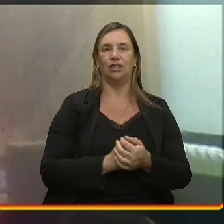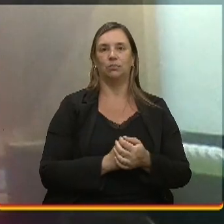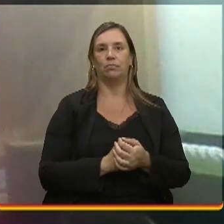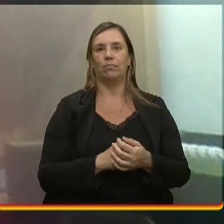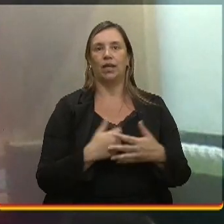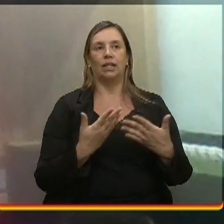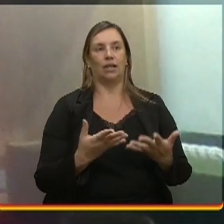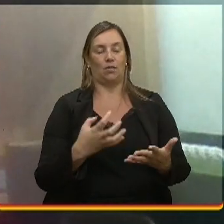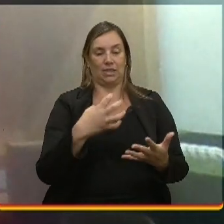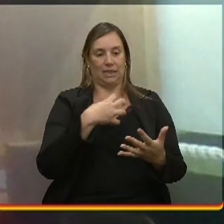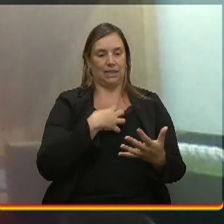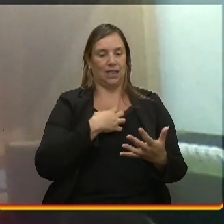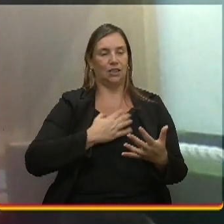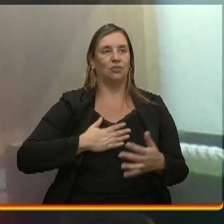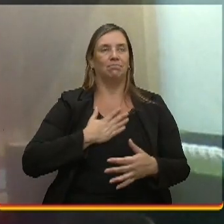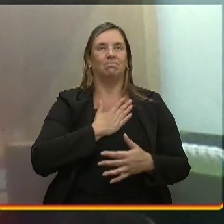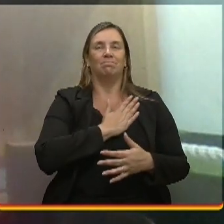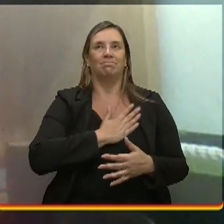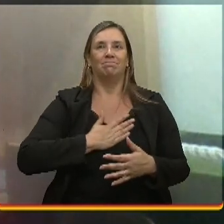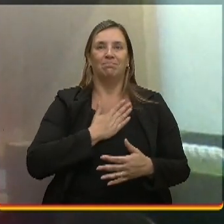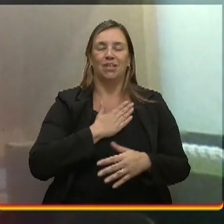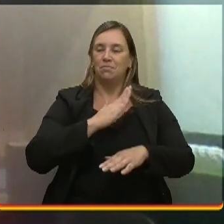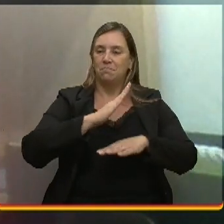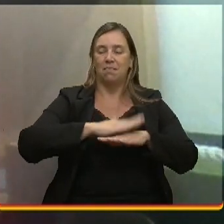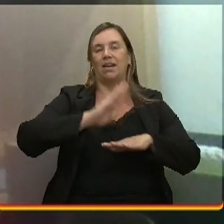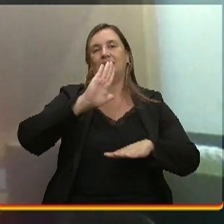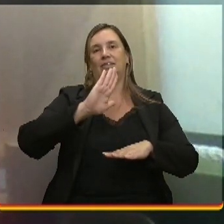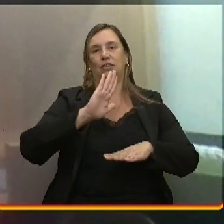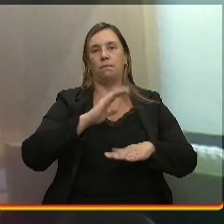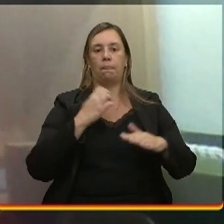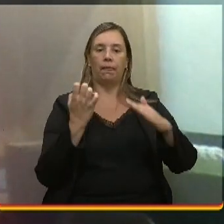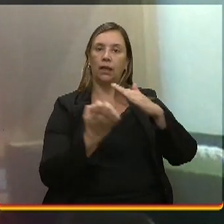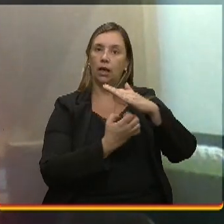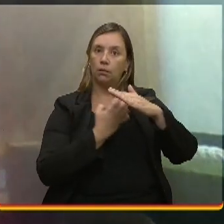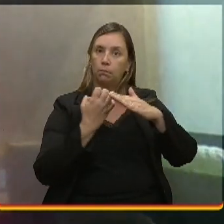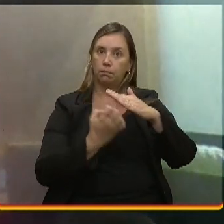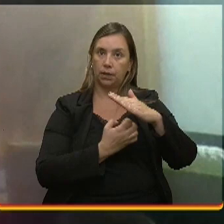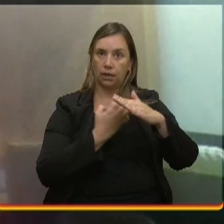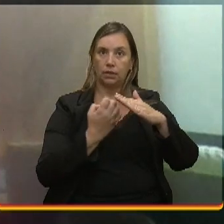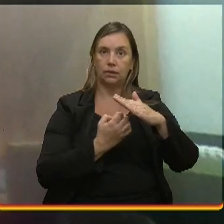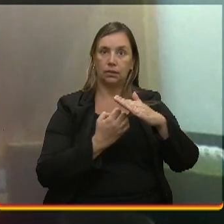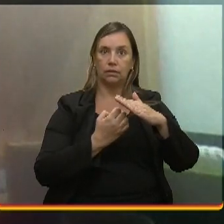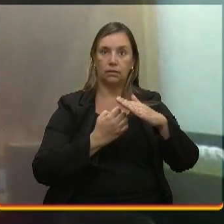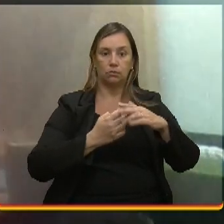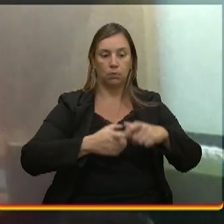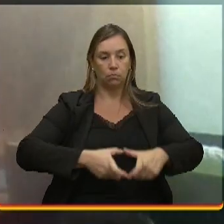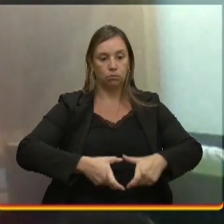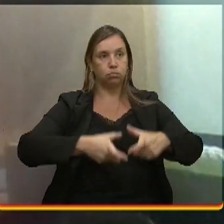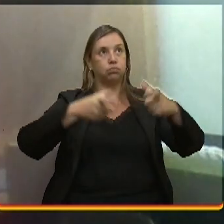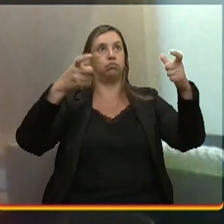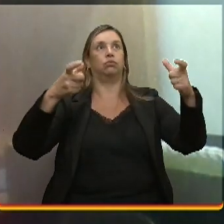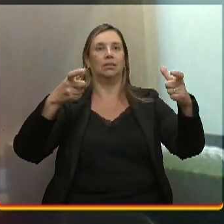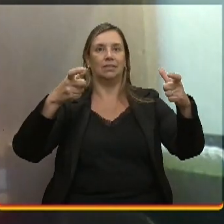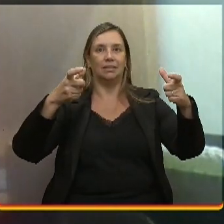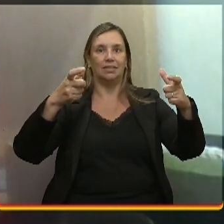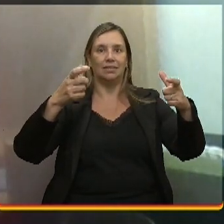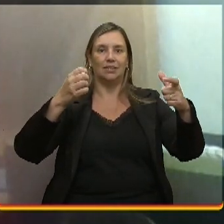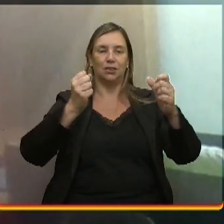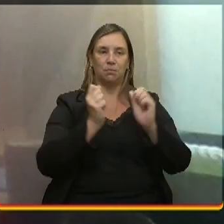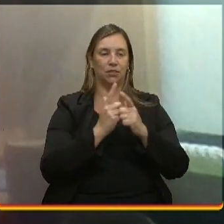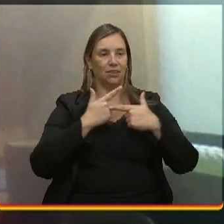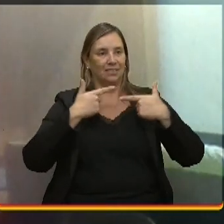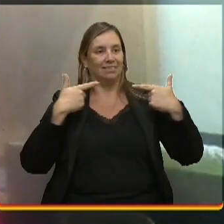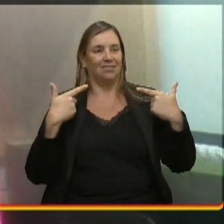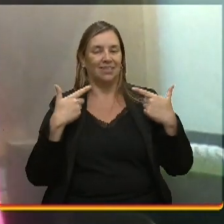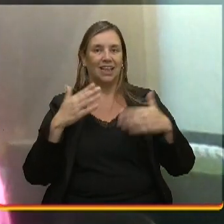sente tão satisfeita cada vez mais e a empresa subiu o ranking de simpatia. Então, 100% para a dona Jo